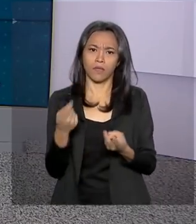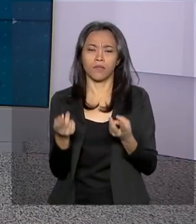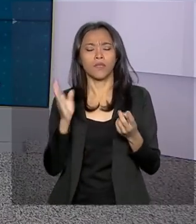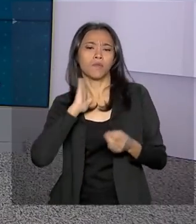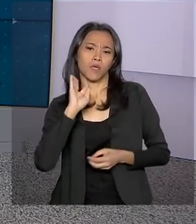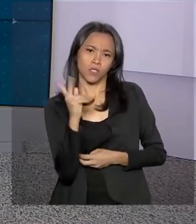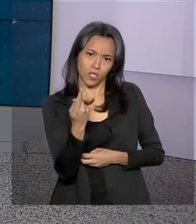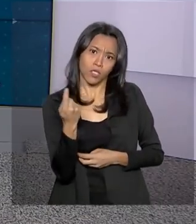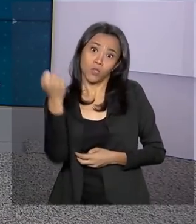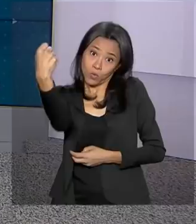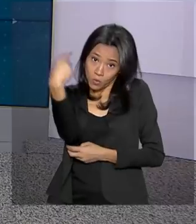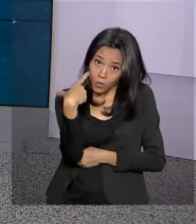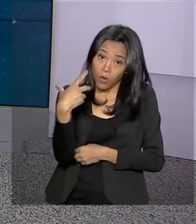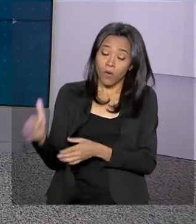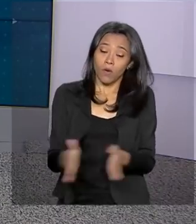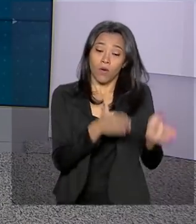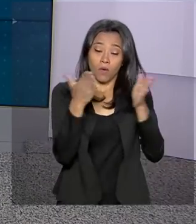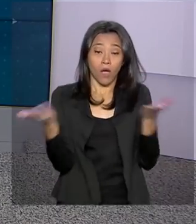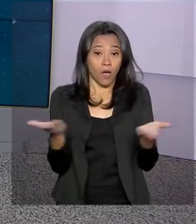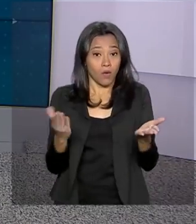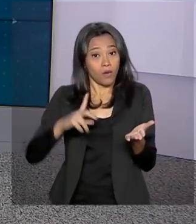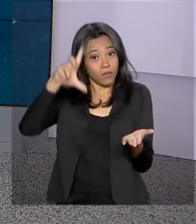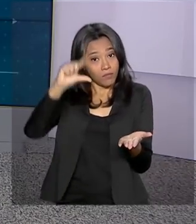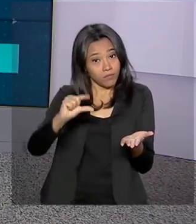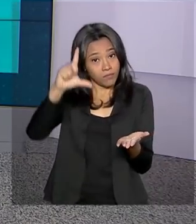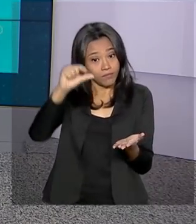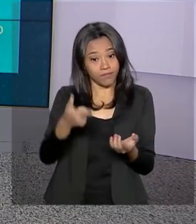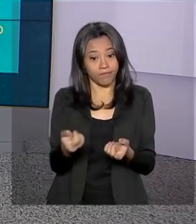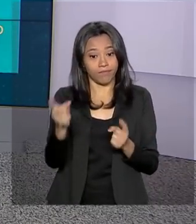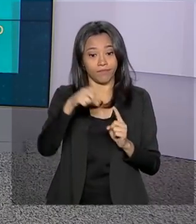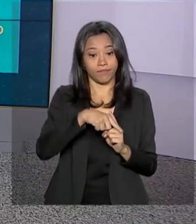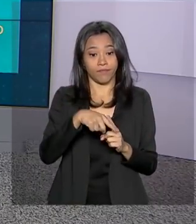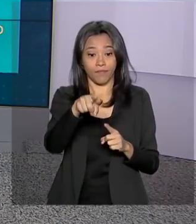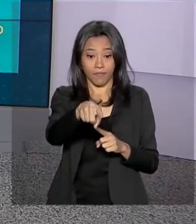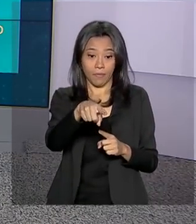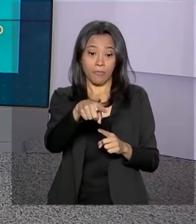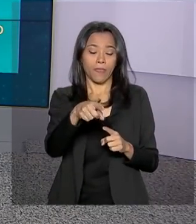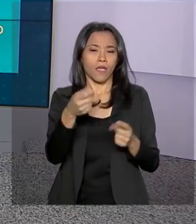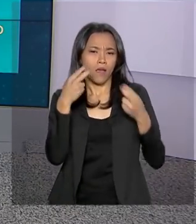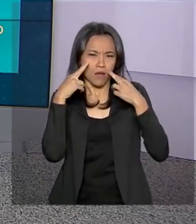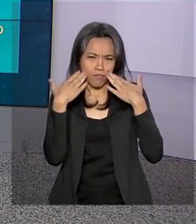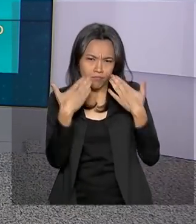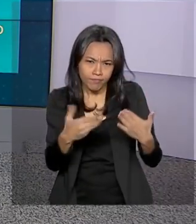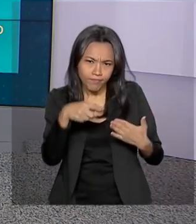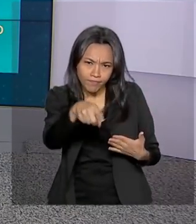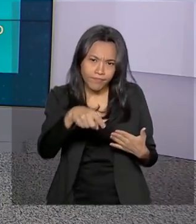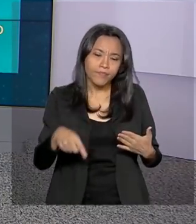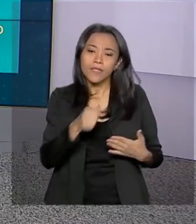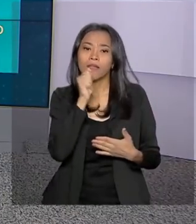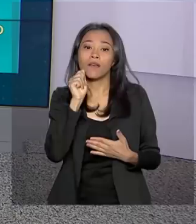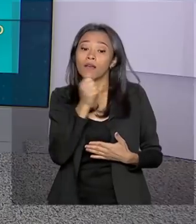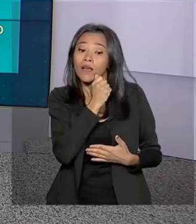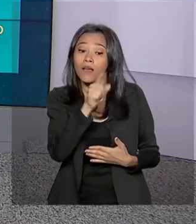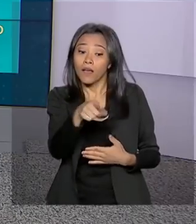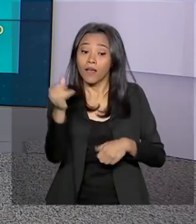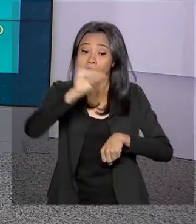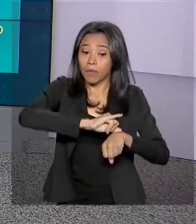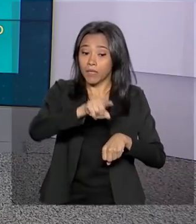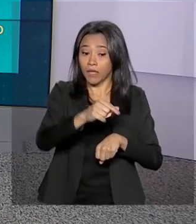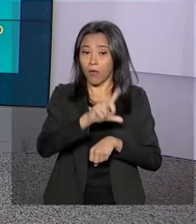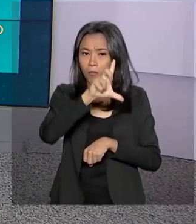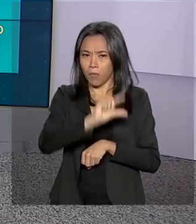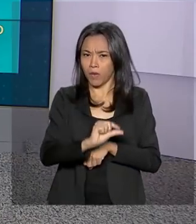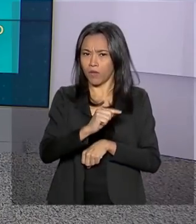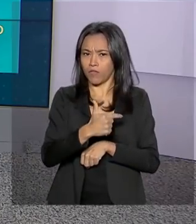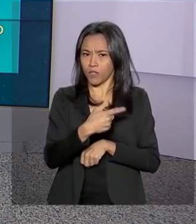Vamos agora às temperaturas mínimas e máximas. Em Macapá, olha só aqui o nosso mapa. Macapá, mínima de 24, máxima de 32